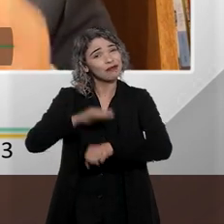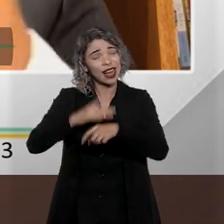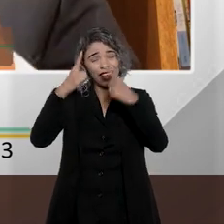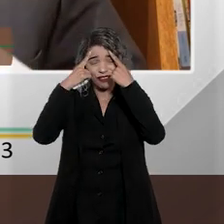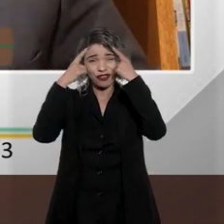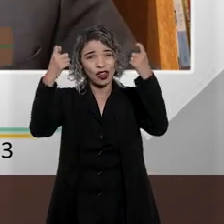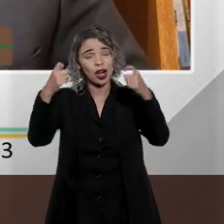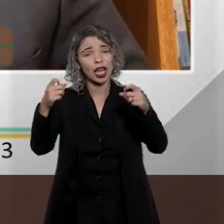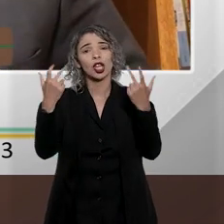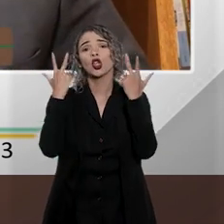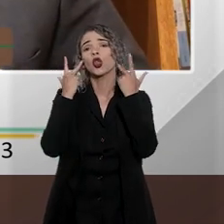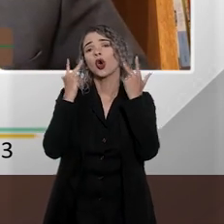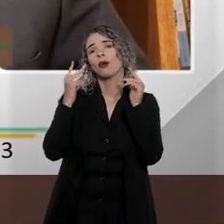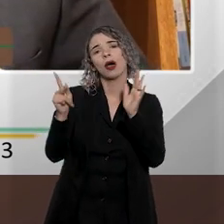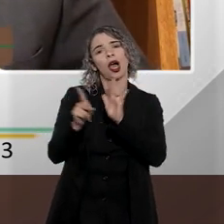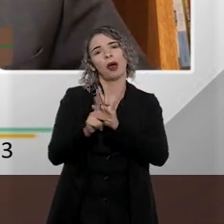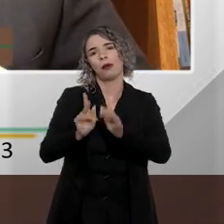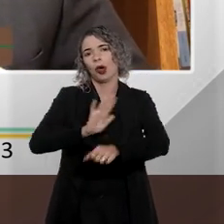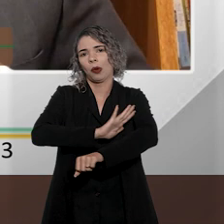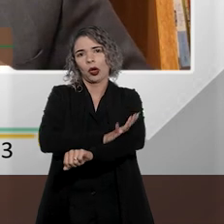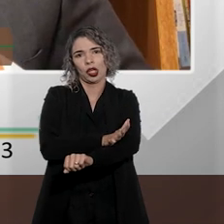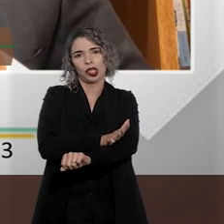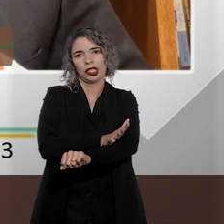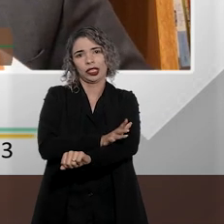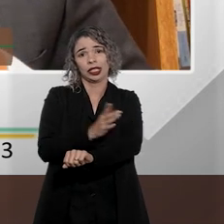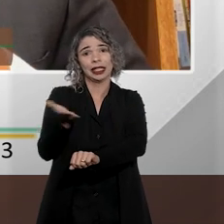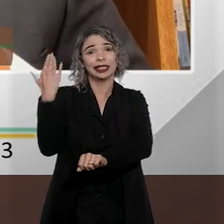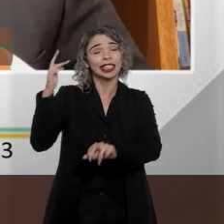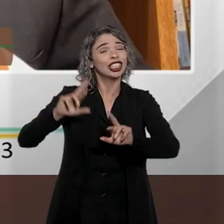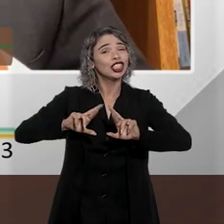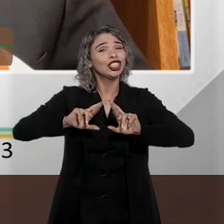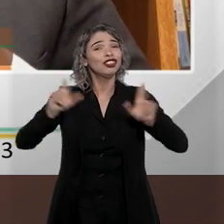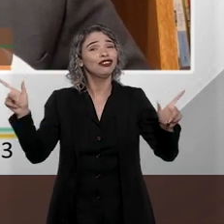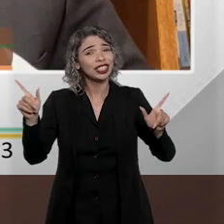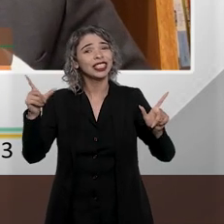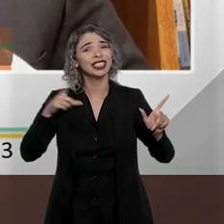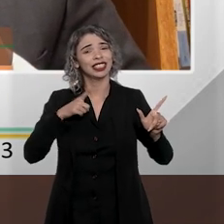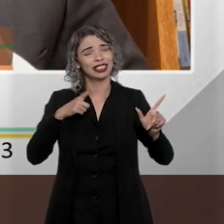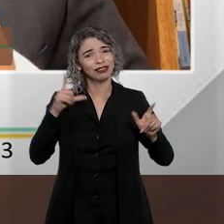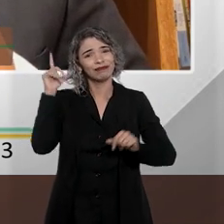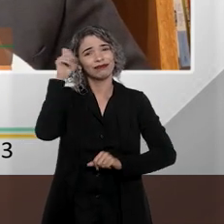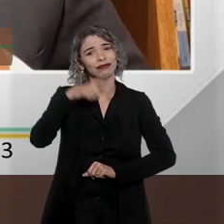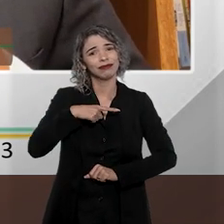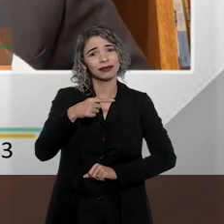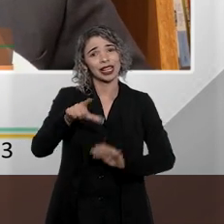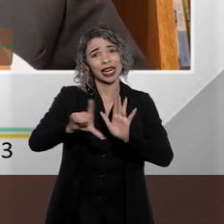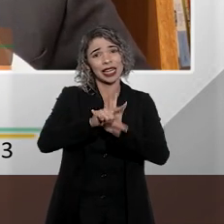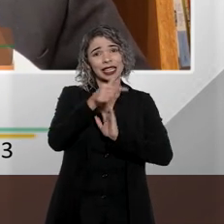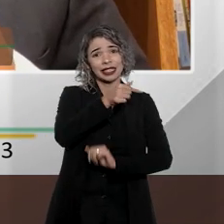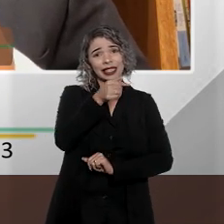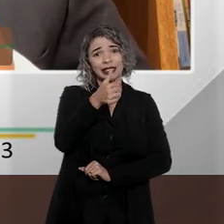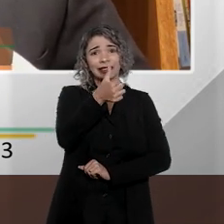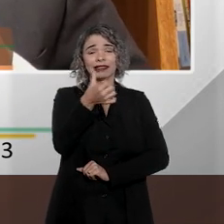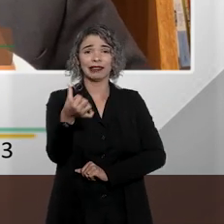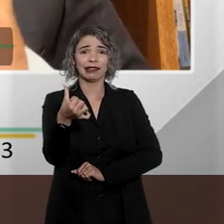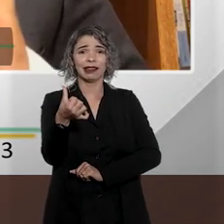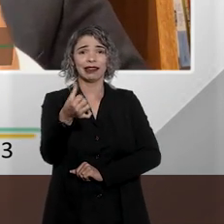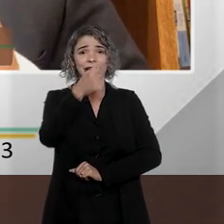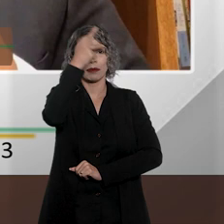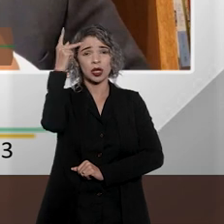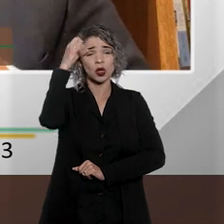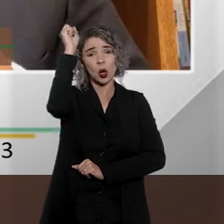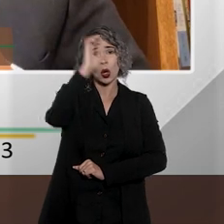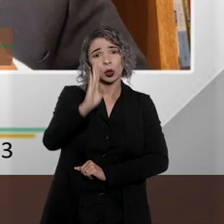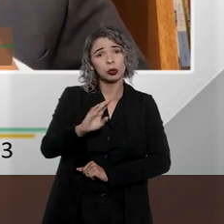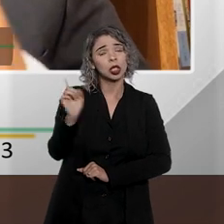violentas e mais comuns de racismo. E era muito difícil a gente aplicar 77 e 16, porque você tinha no Brasil pessoas